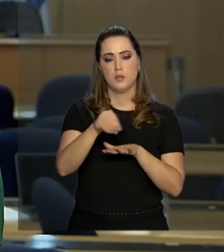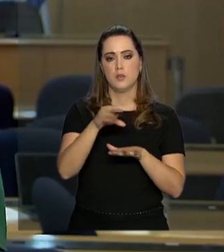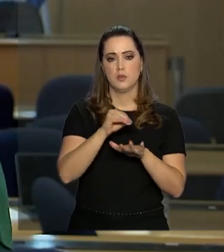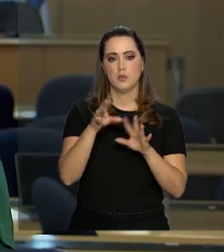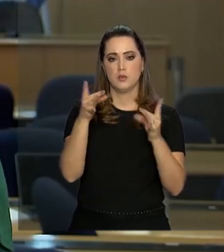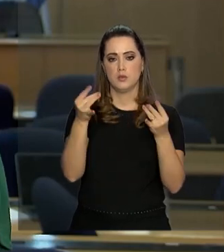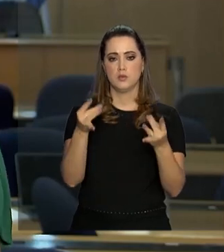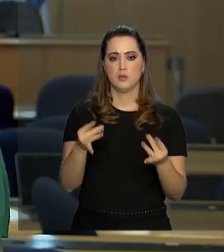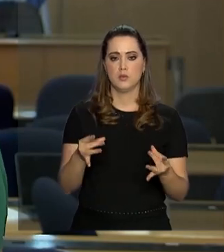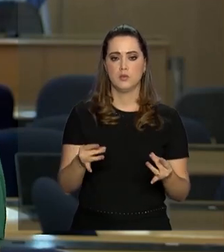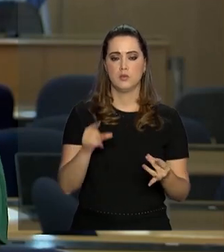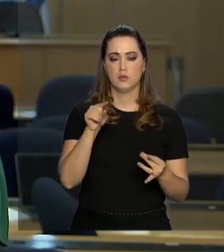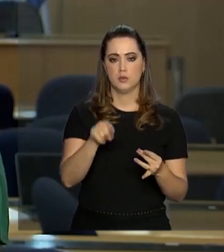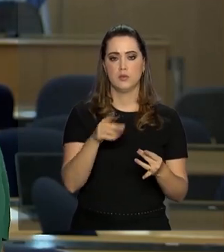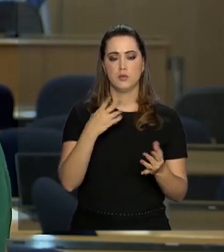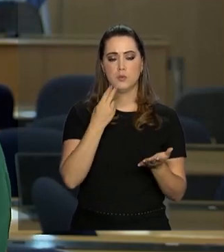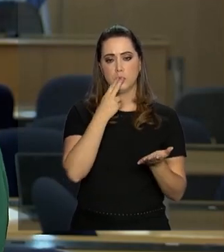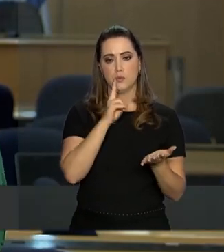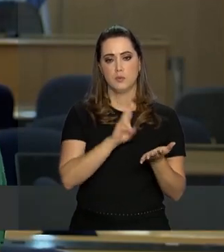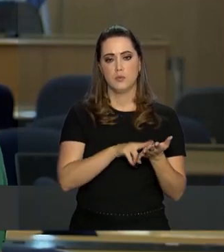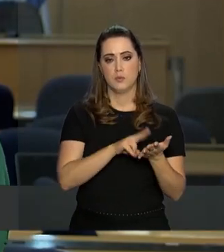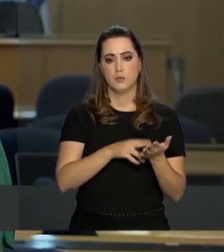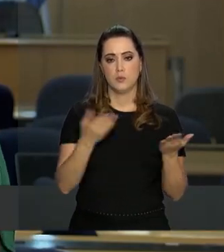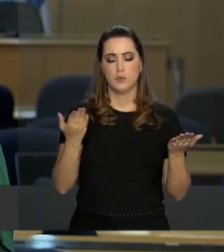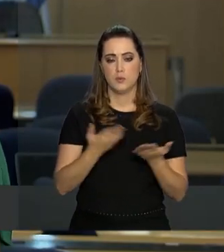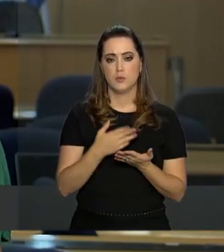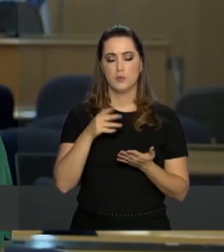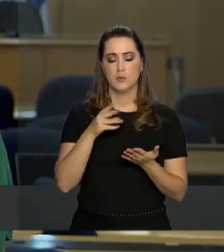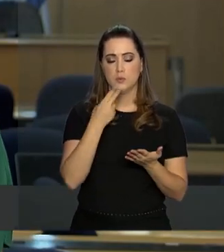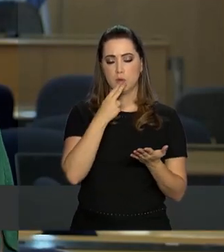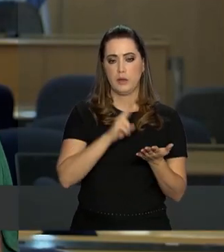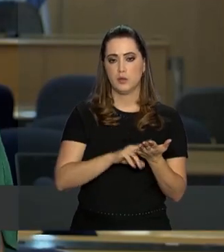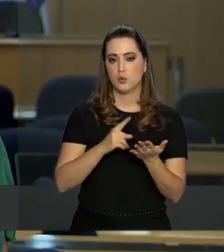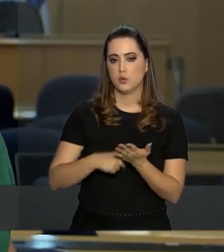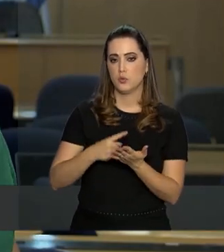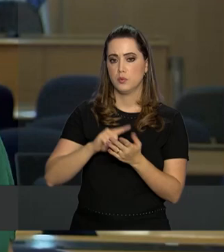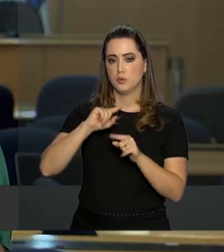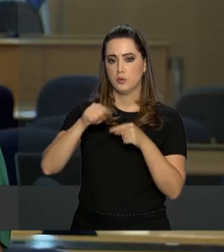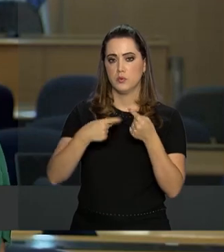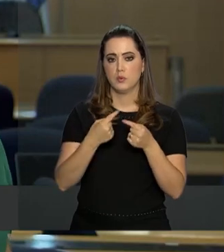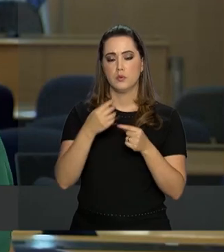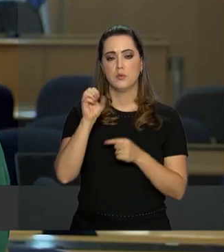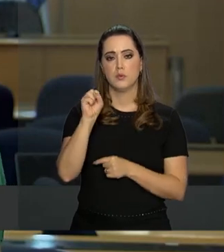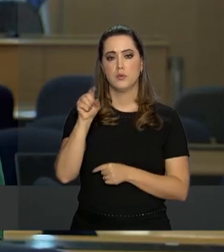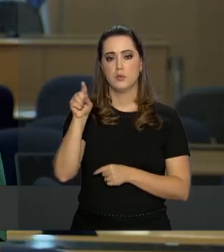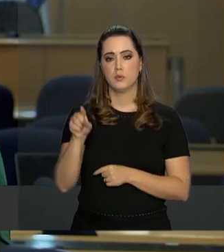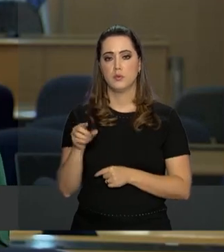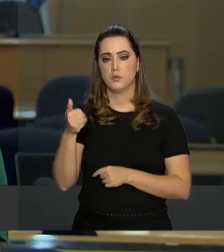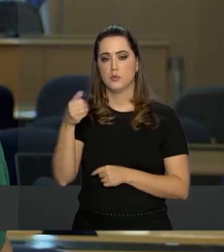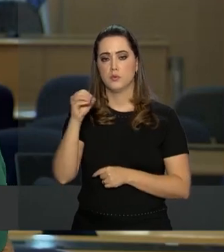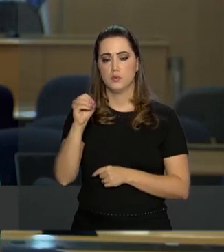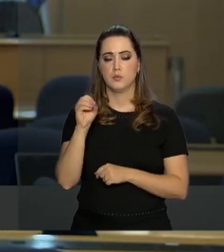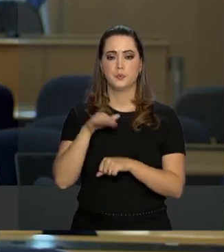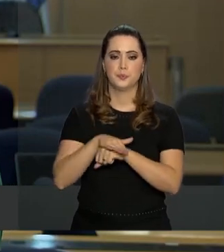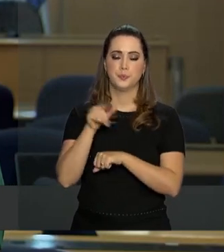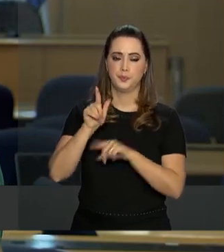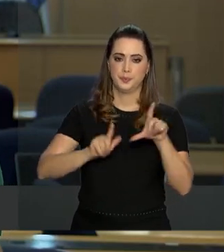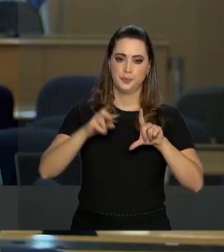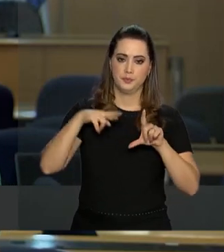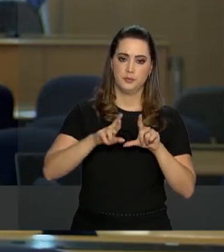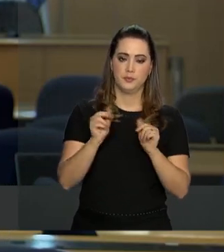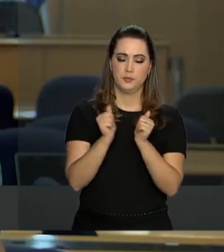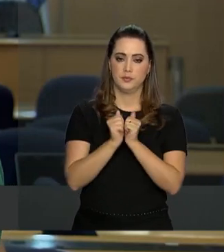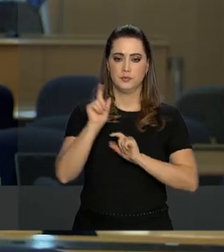completas sobre essa carta que foi assinada hoje, essa carta de compromisso, logo mais no Jornal, às 8h10, aqui na TV NBR.